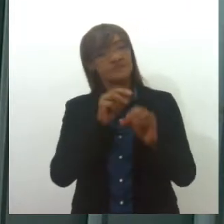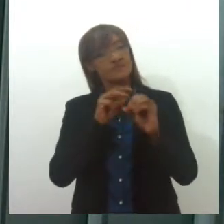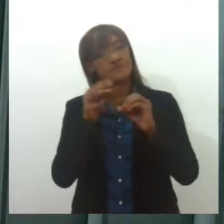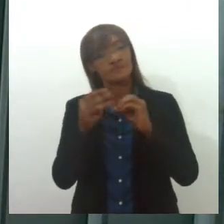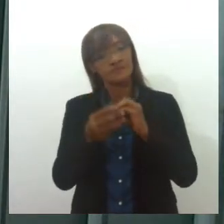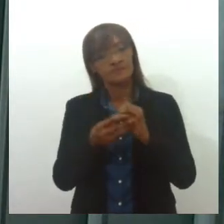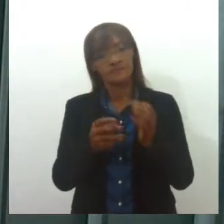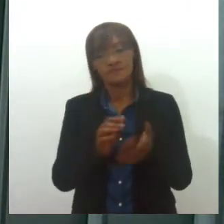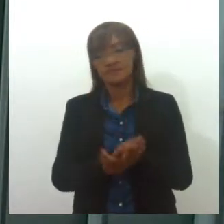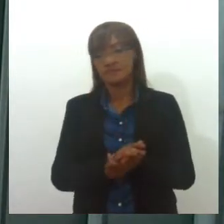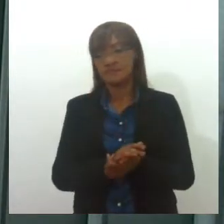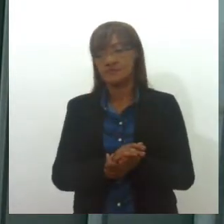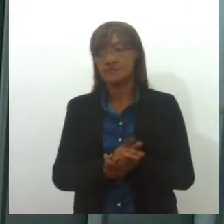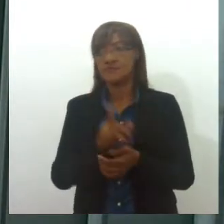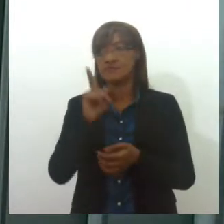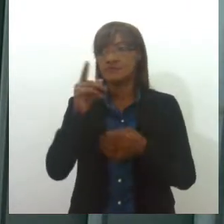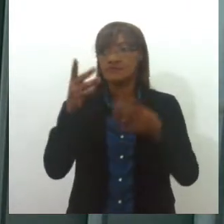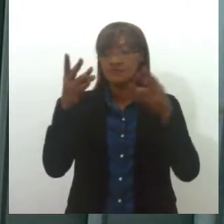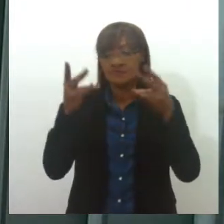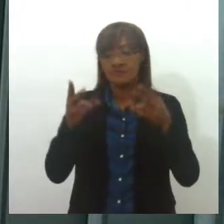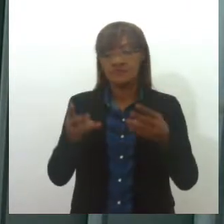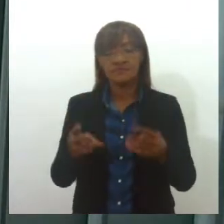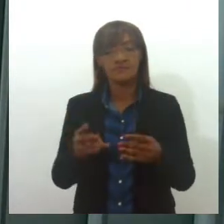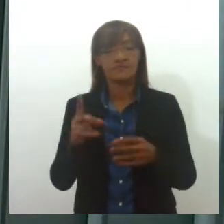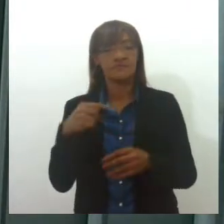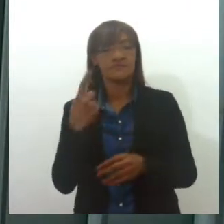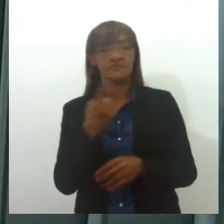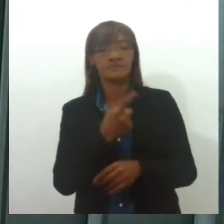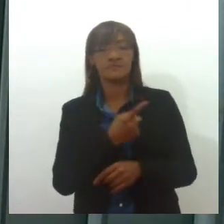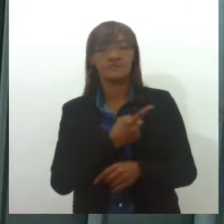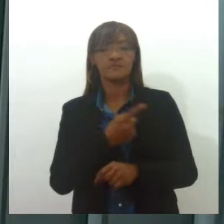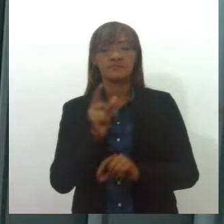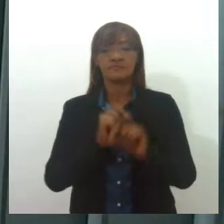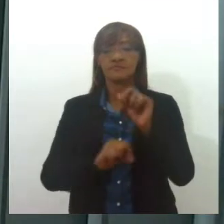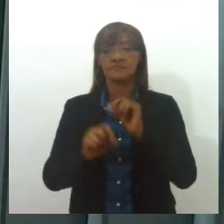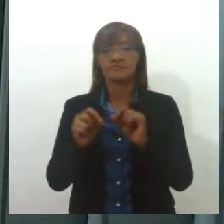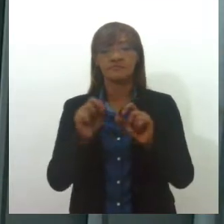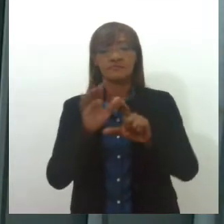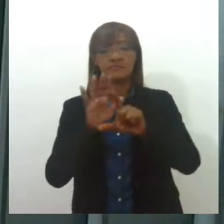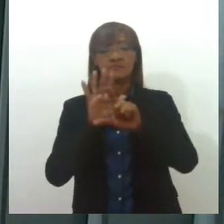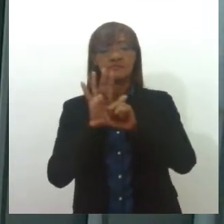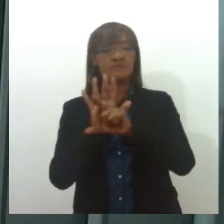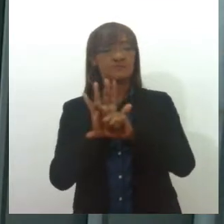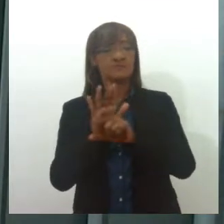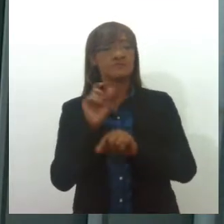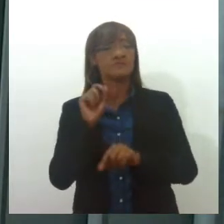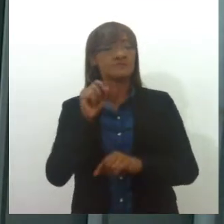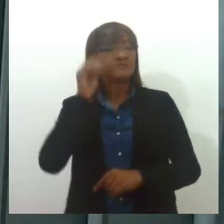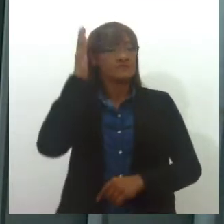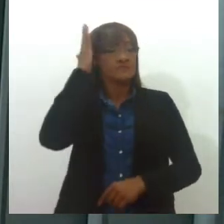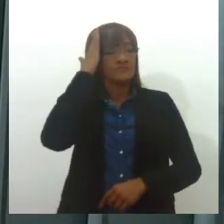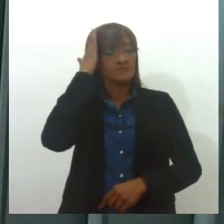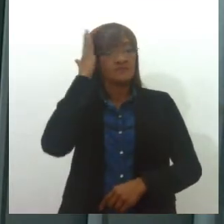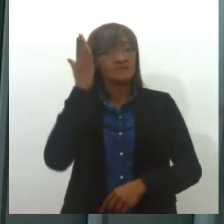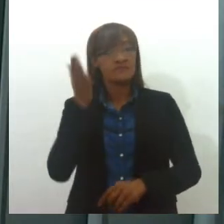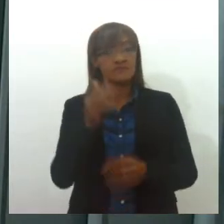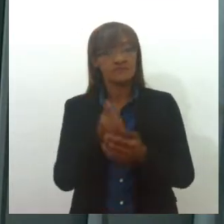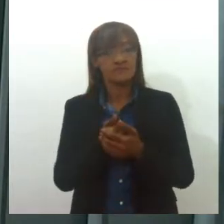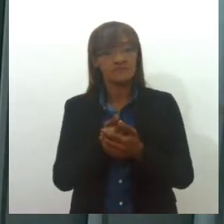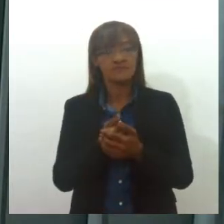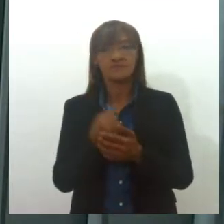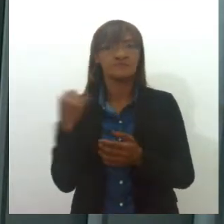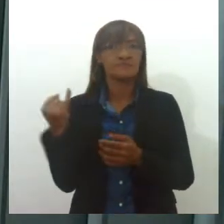Eu gostaria que você detalhasse para a gente um pouco a respeito dessa lei, o que ela compreende, e é um detalhe bem